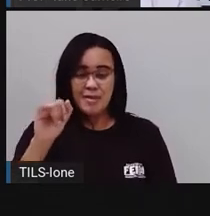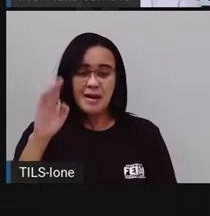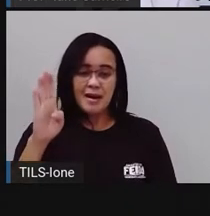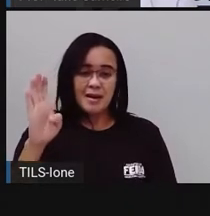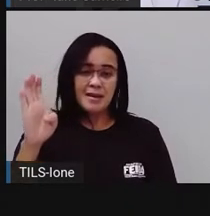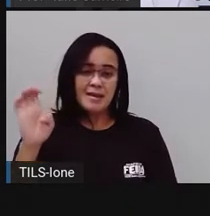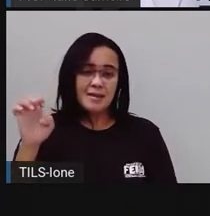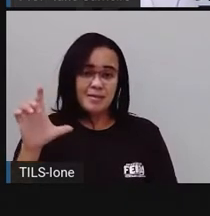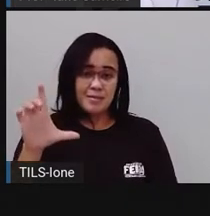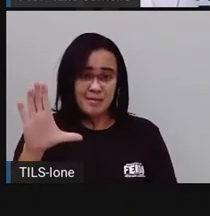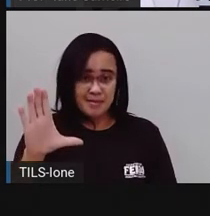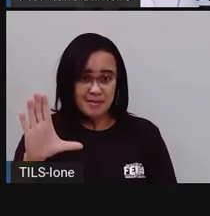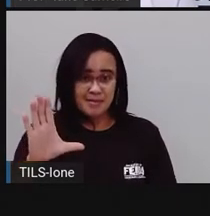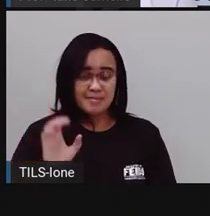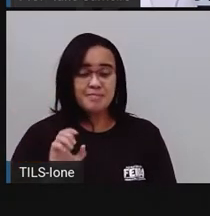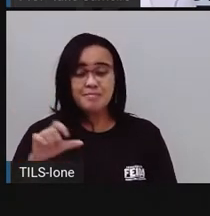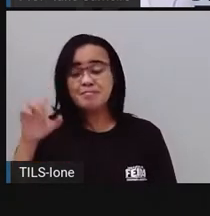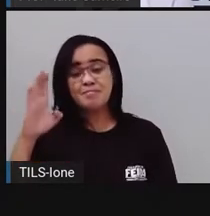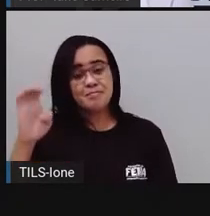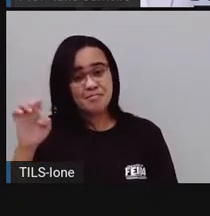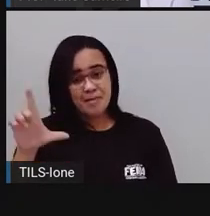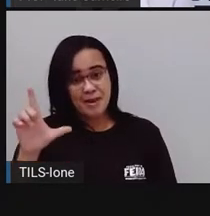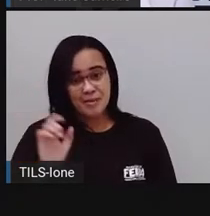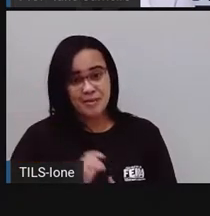E isto, o que é?